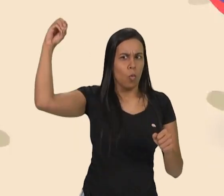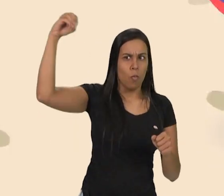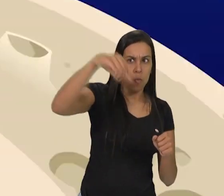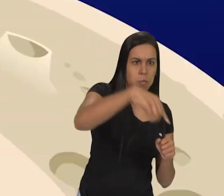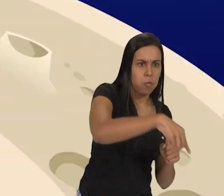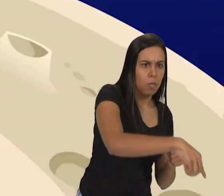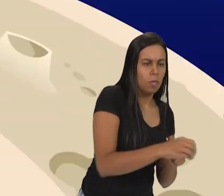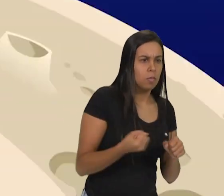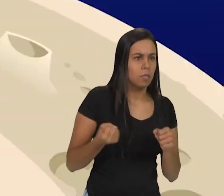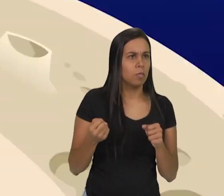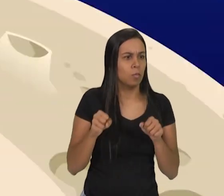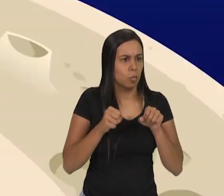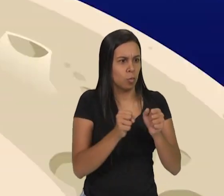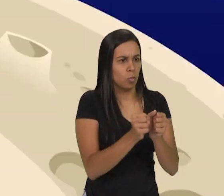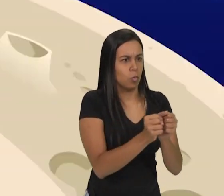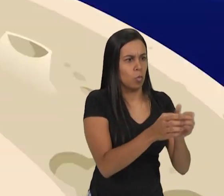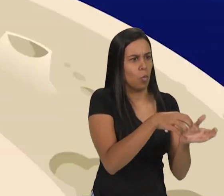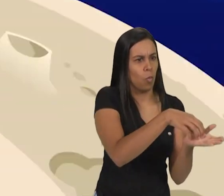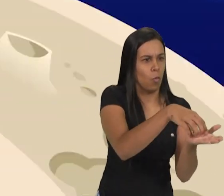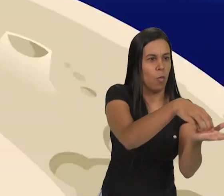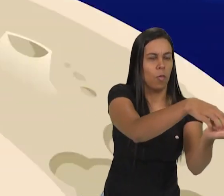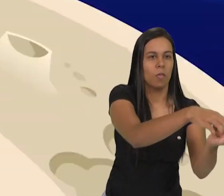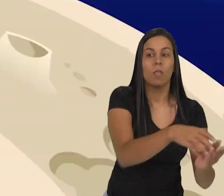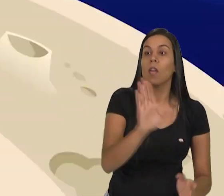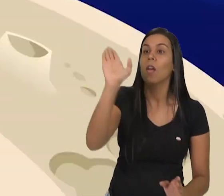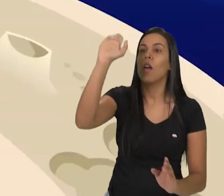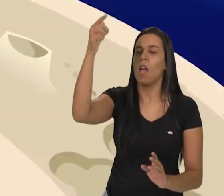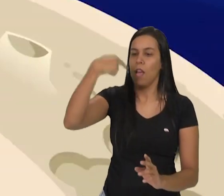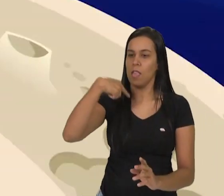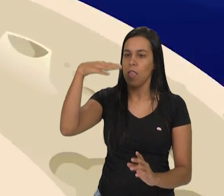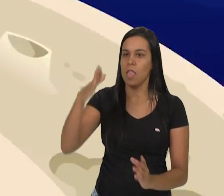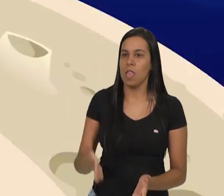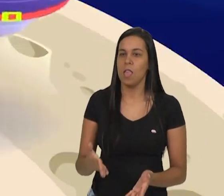cometa Júpiter! Aqui em Luna!